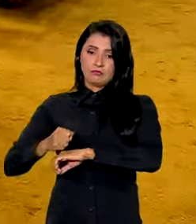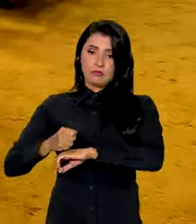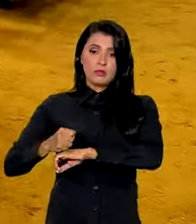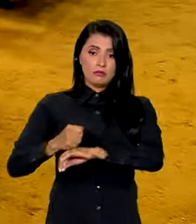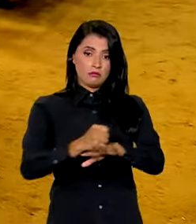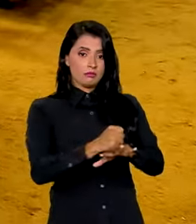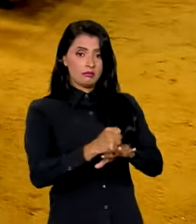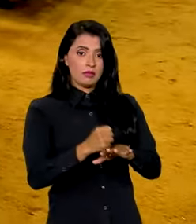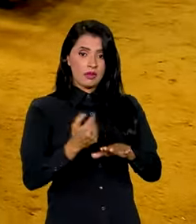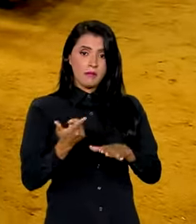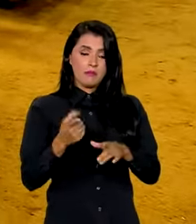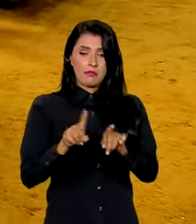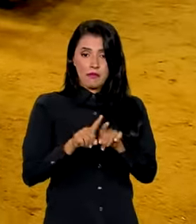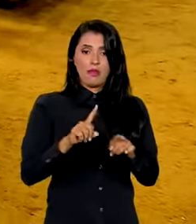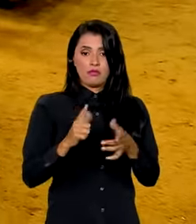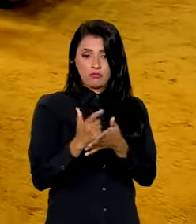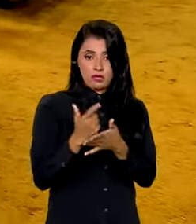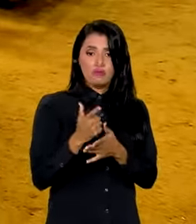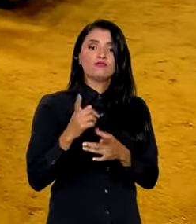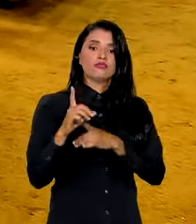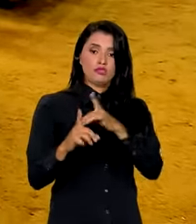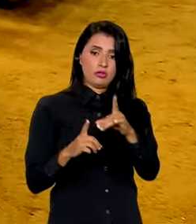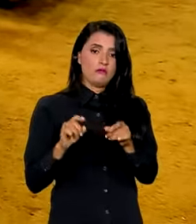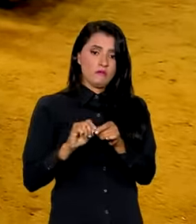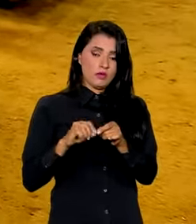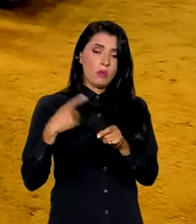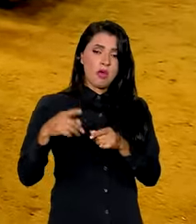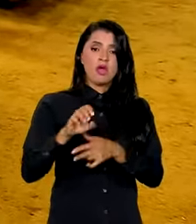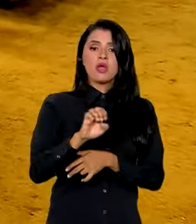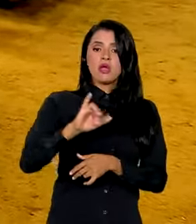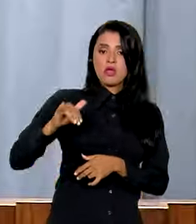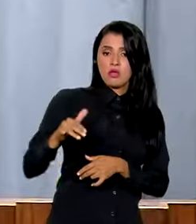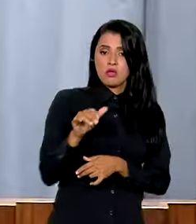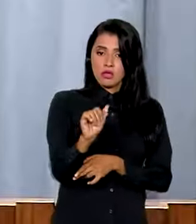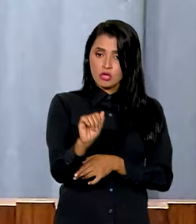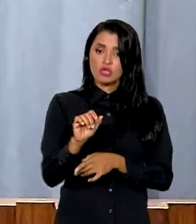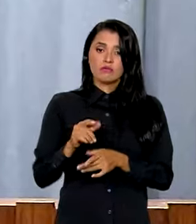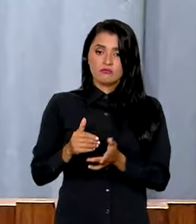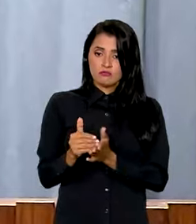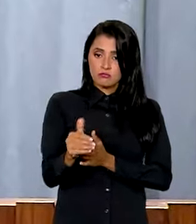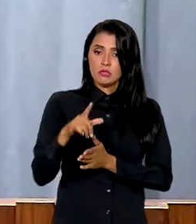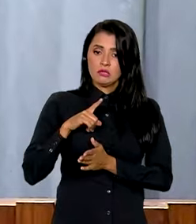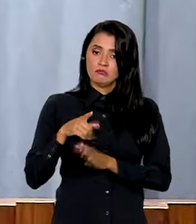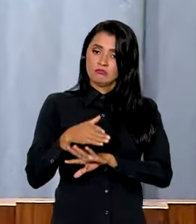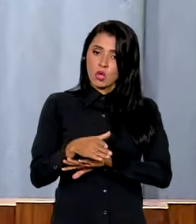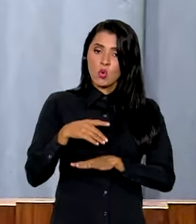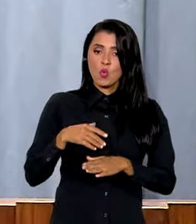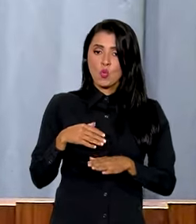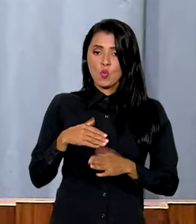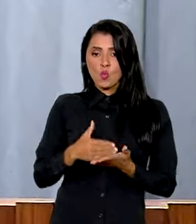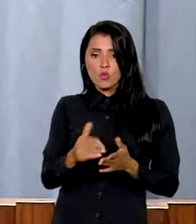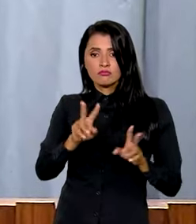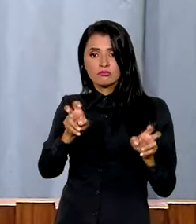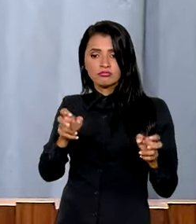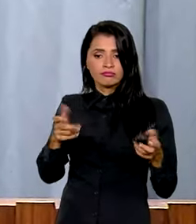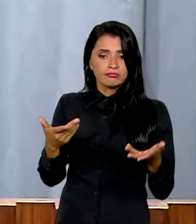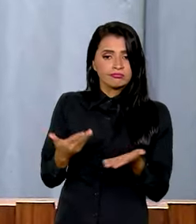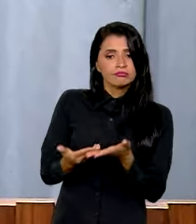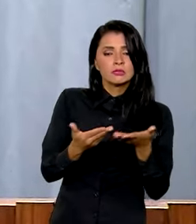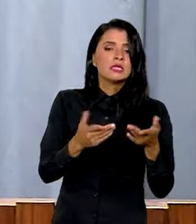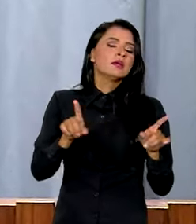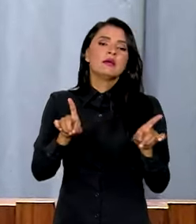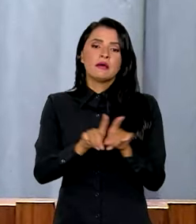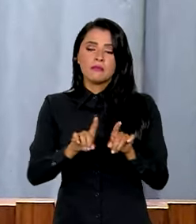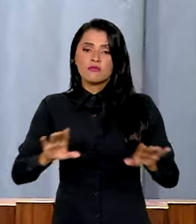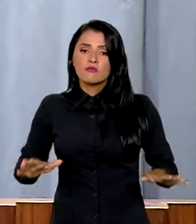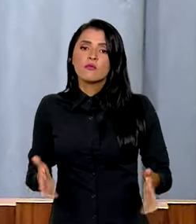Nacional do Livro Didático. Isso já vai ser feito para a educação de jovens e adultos e é um início de entrada aí para o tema. O fomento ao